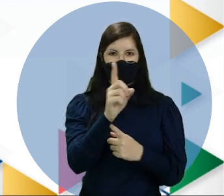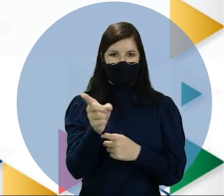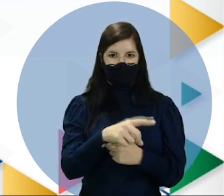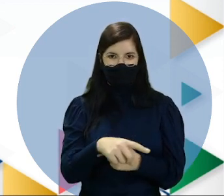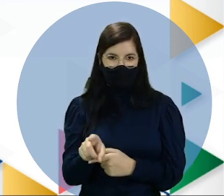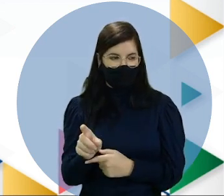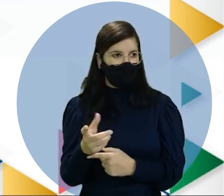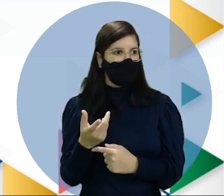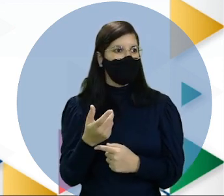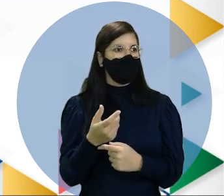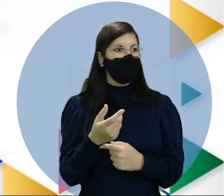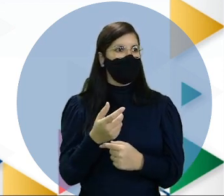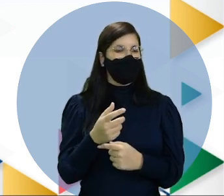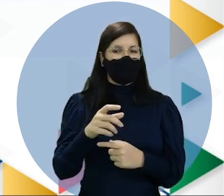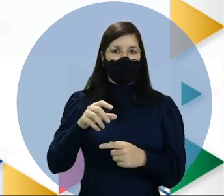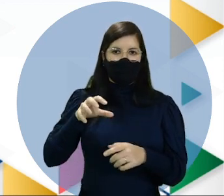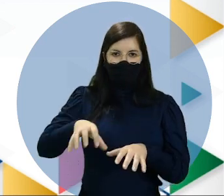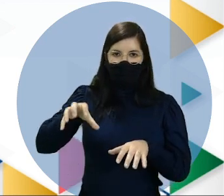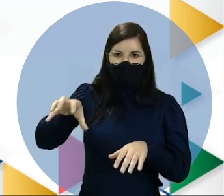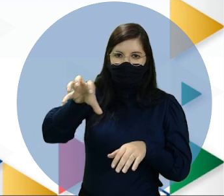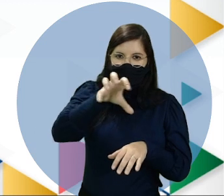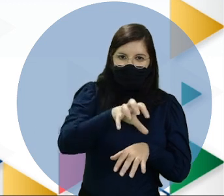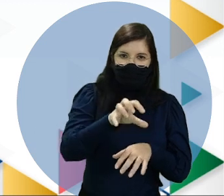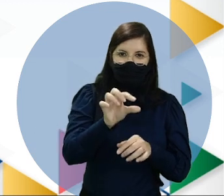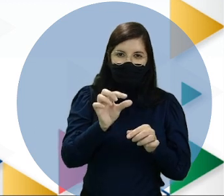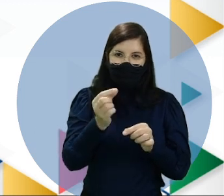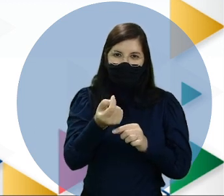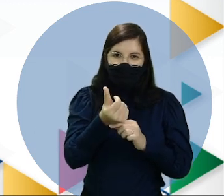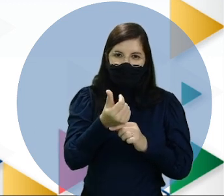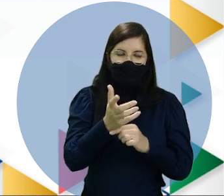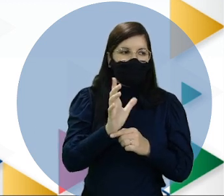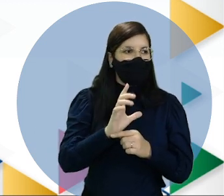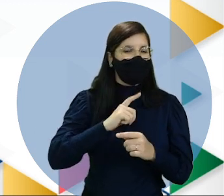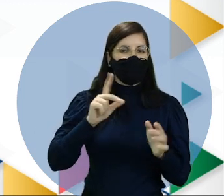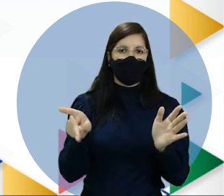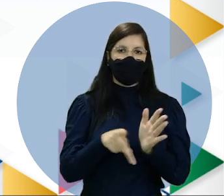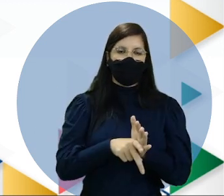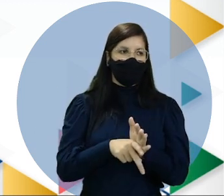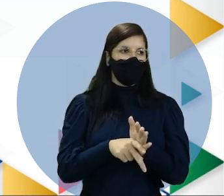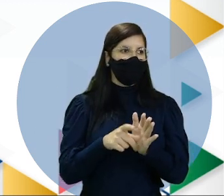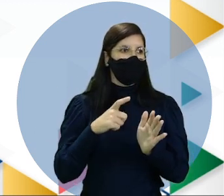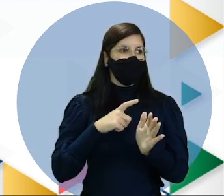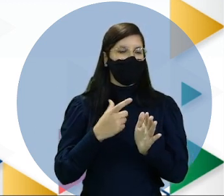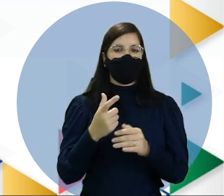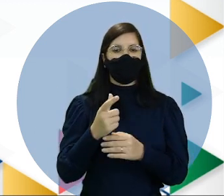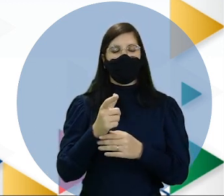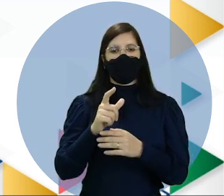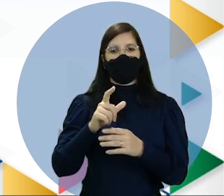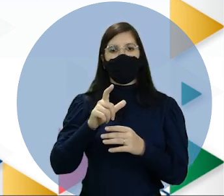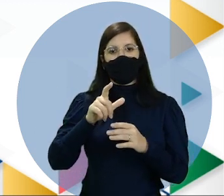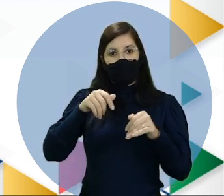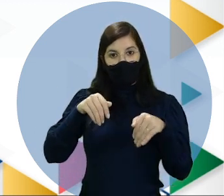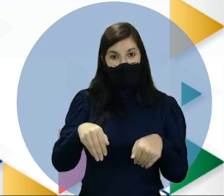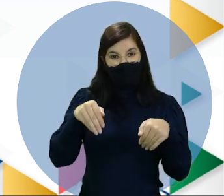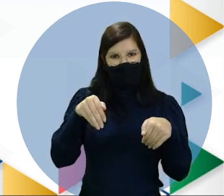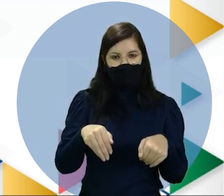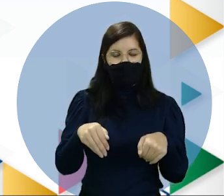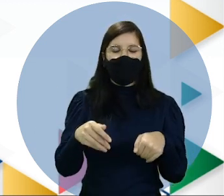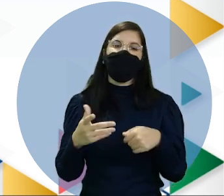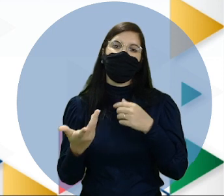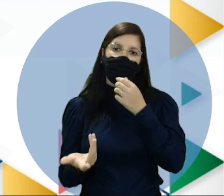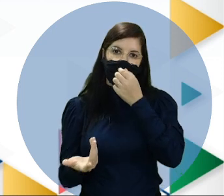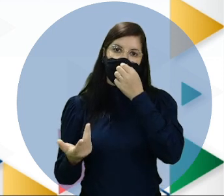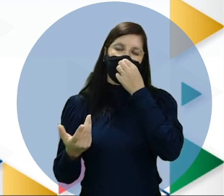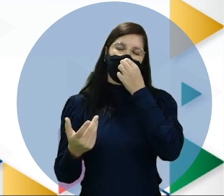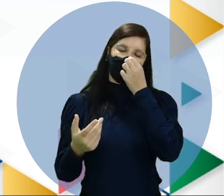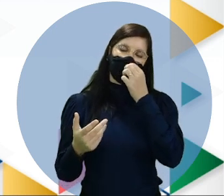as ilhas, enfim. Quando se fala do continente da Oceania, eu posso dizer que a